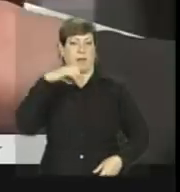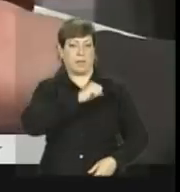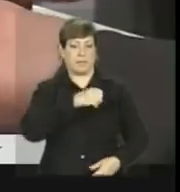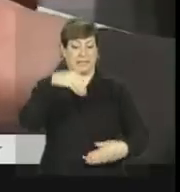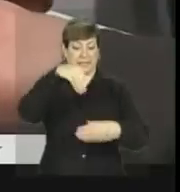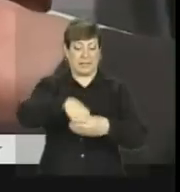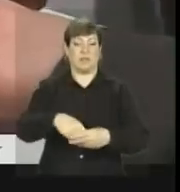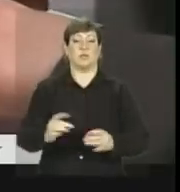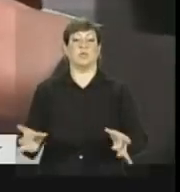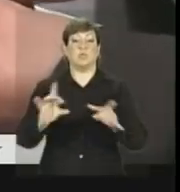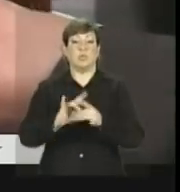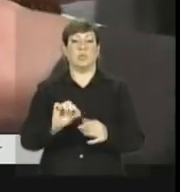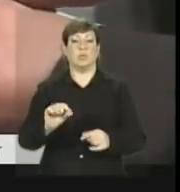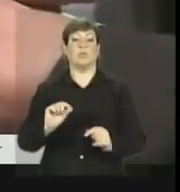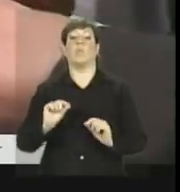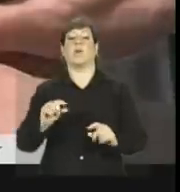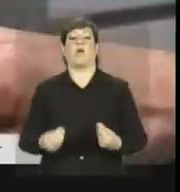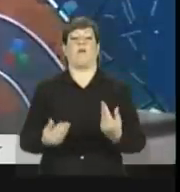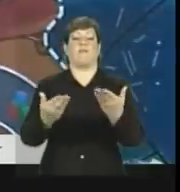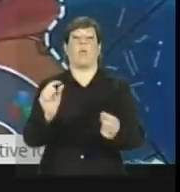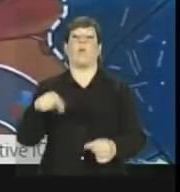juntando quem oferece e quem procura.